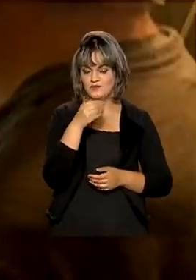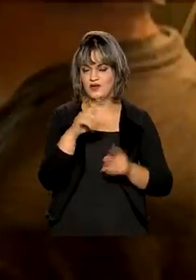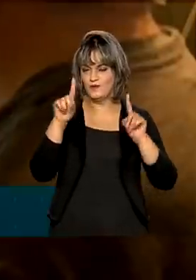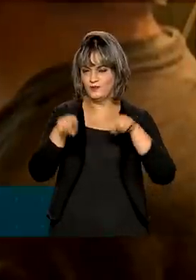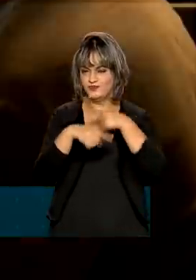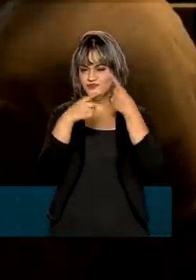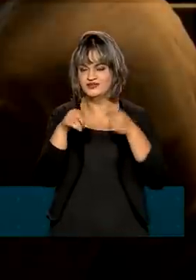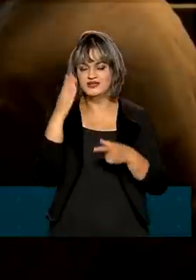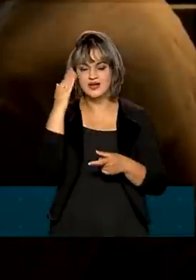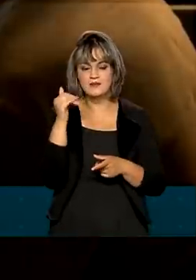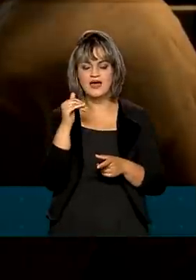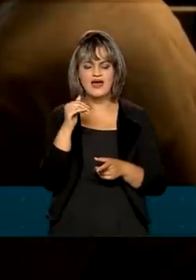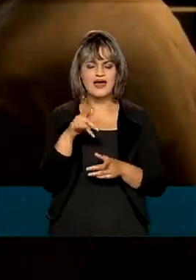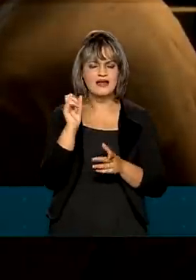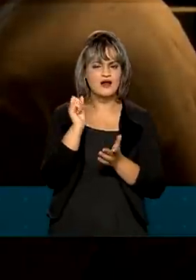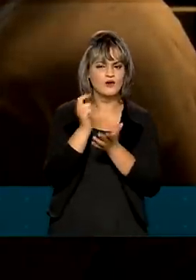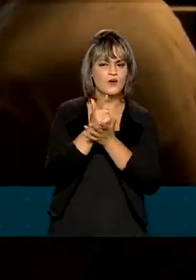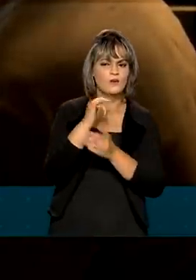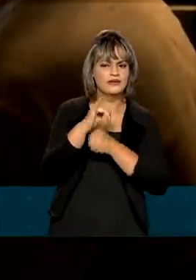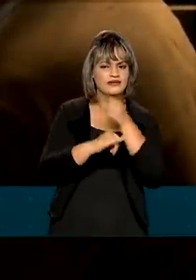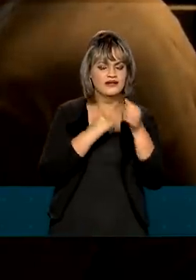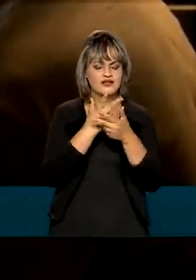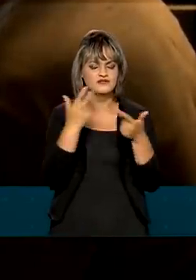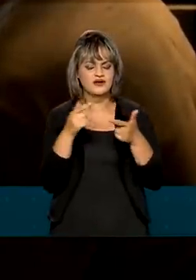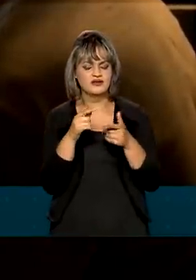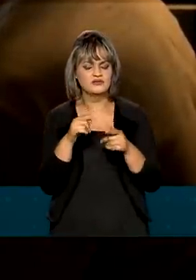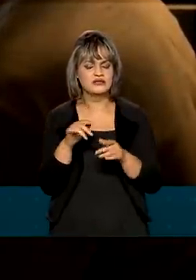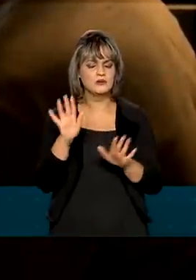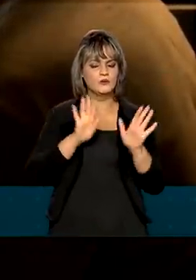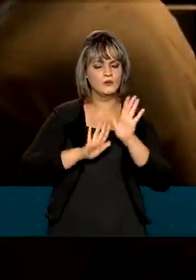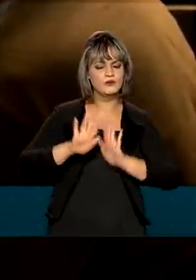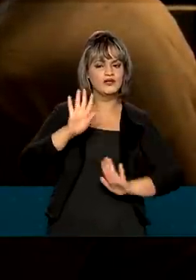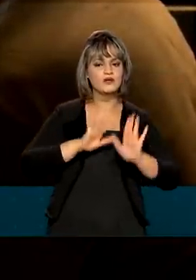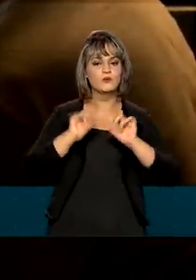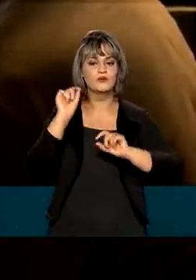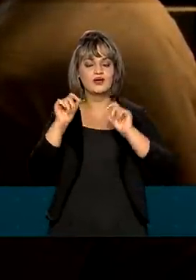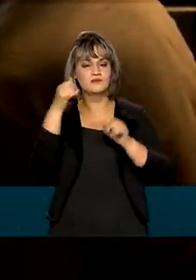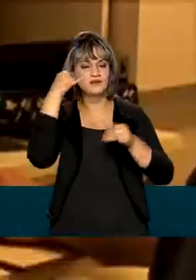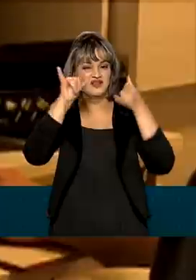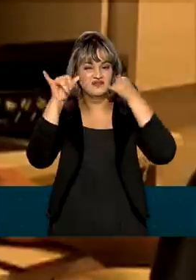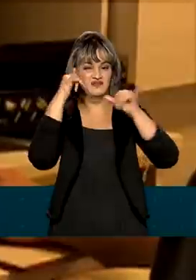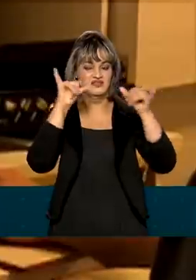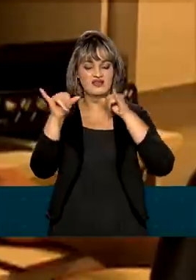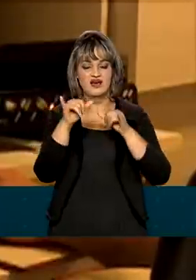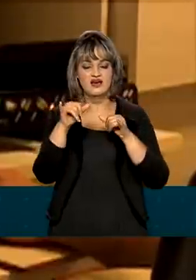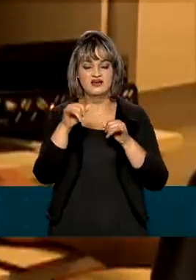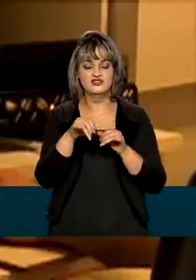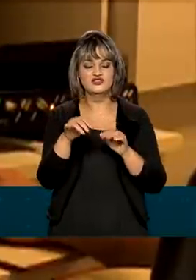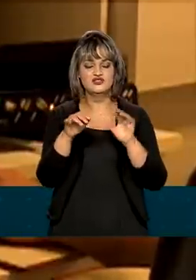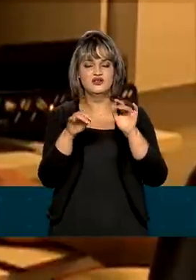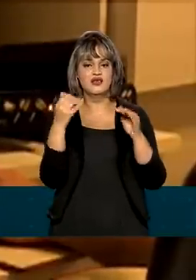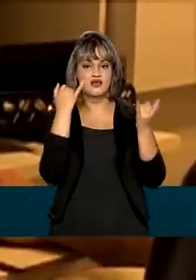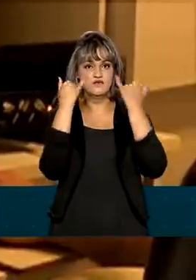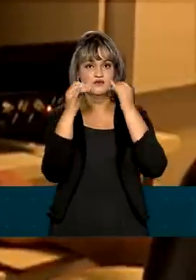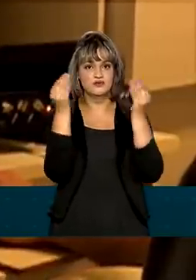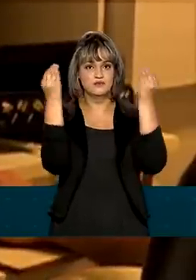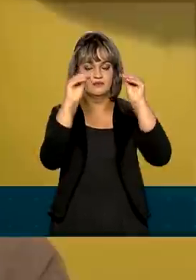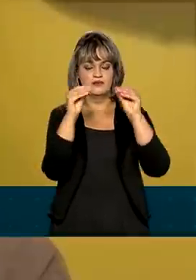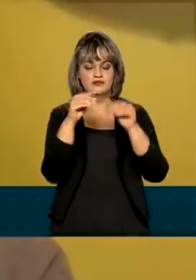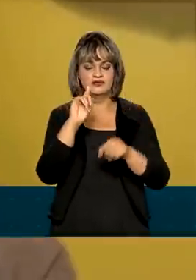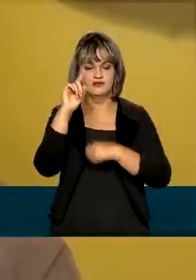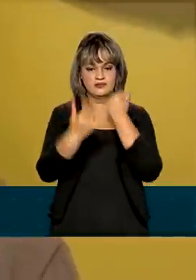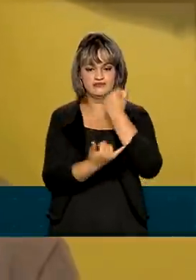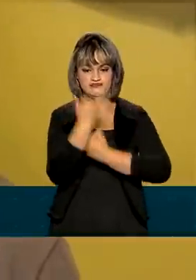cuidados que toma na hora de usar os serviços digitais para evitar o uso indevido de seus dados no meio virtual.